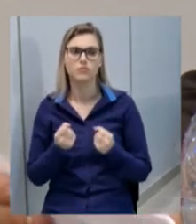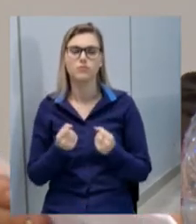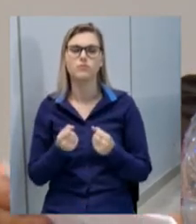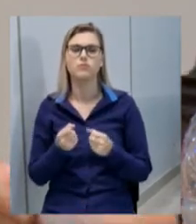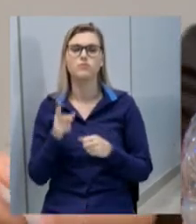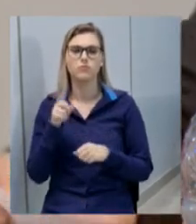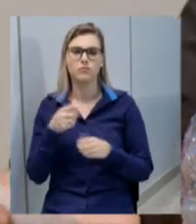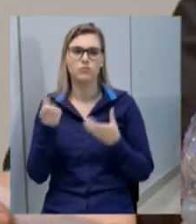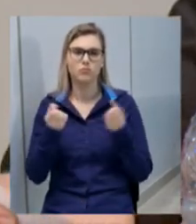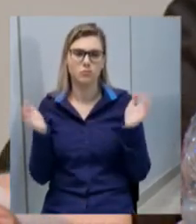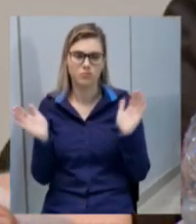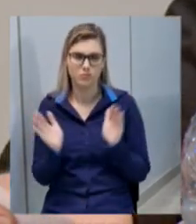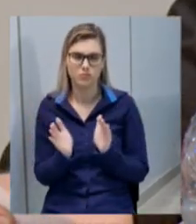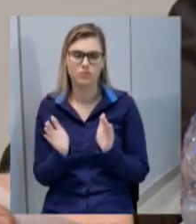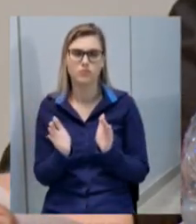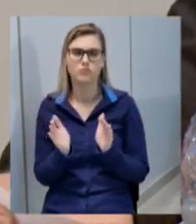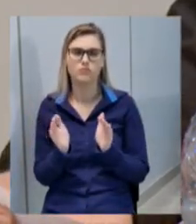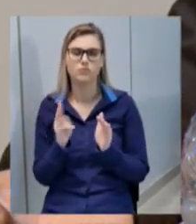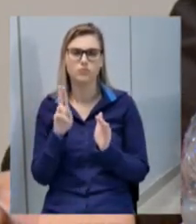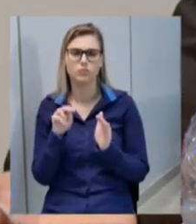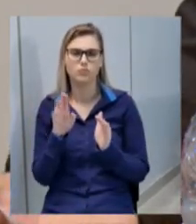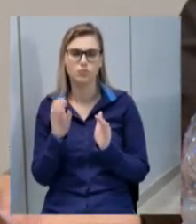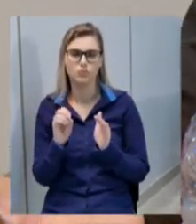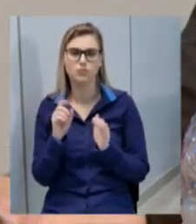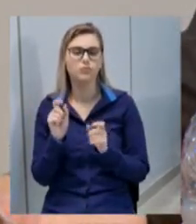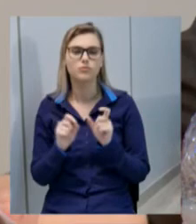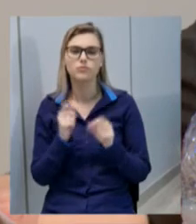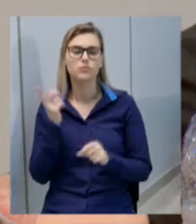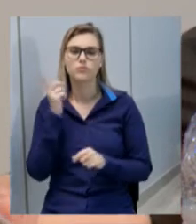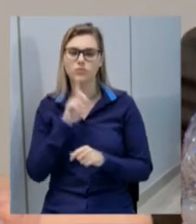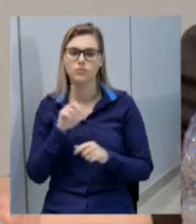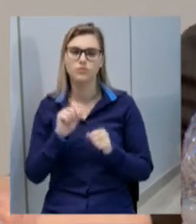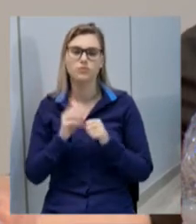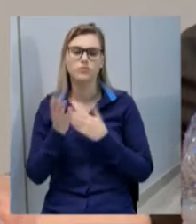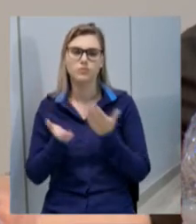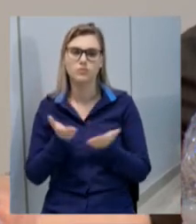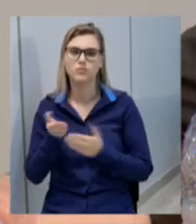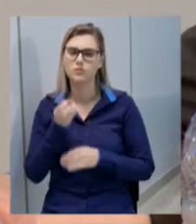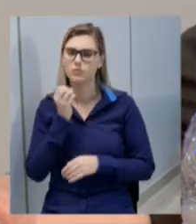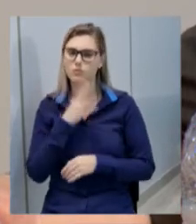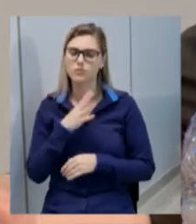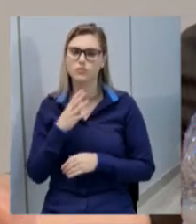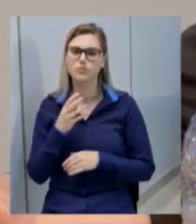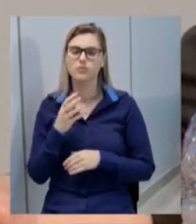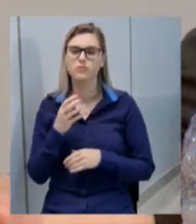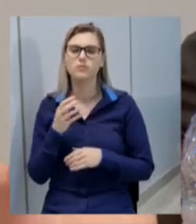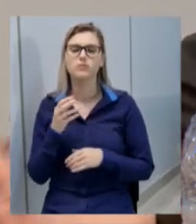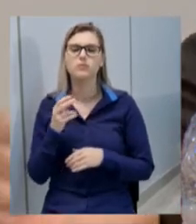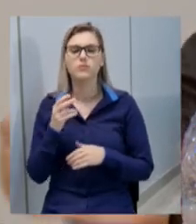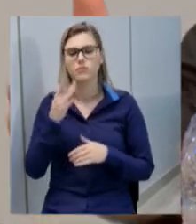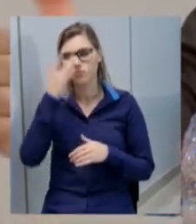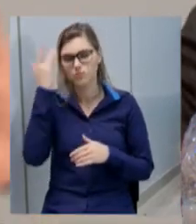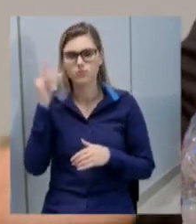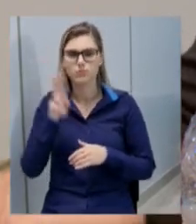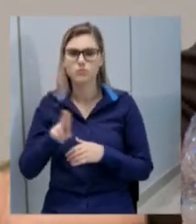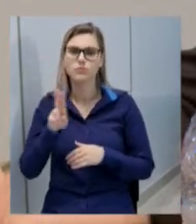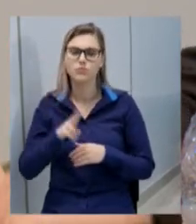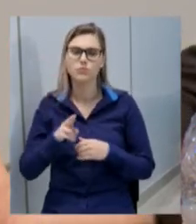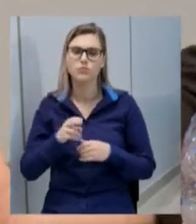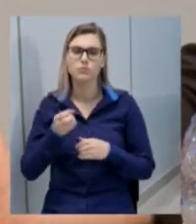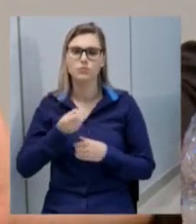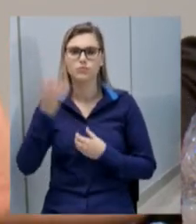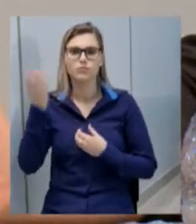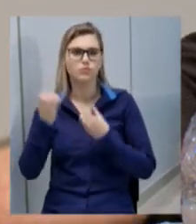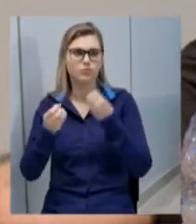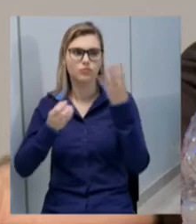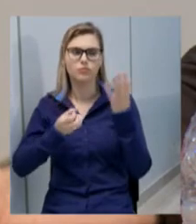e acaba porque não não consegue atender às vezes muito bem os atletas dos esportivos do nosso município até por viagens às vezes